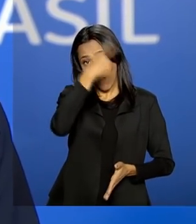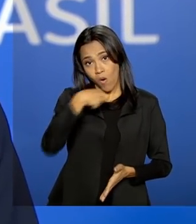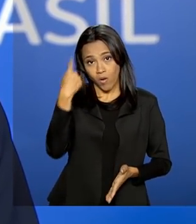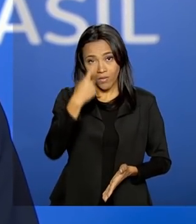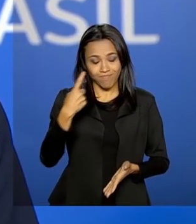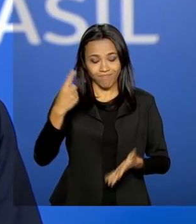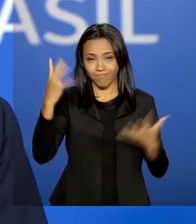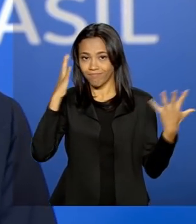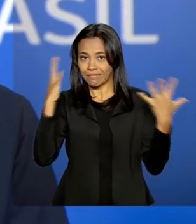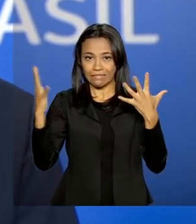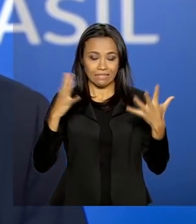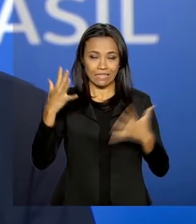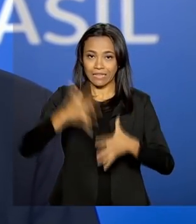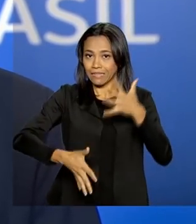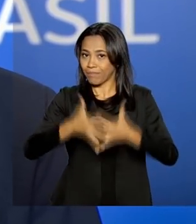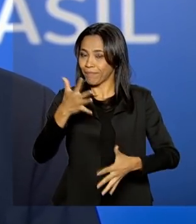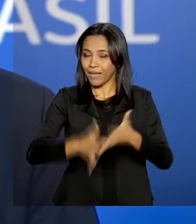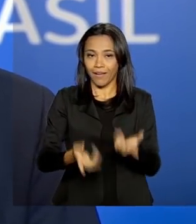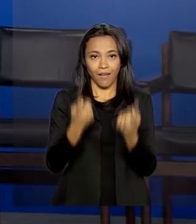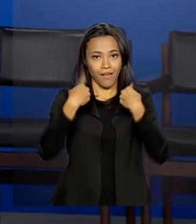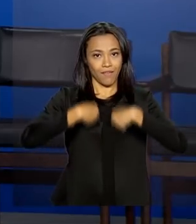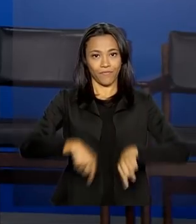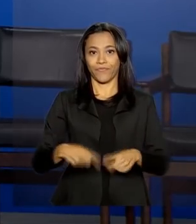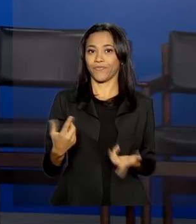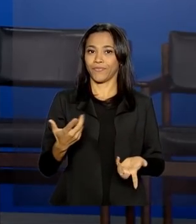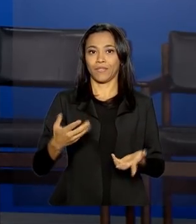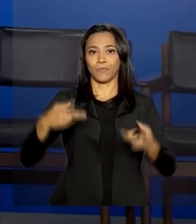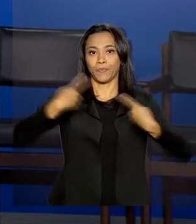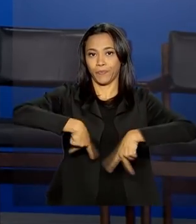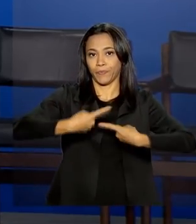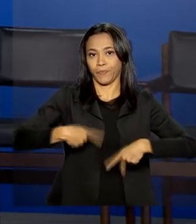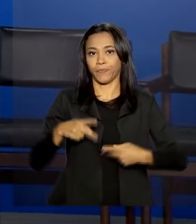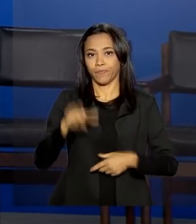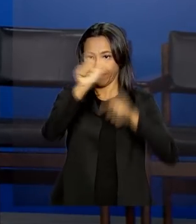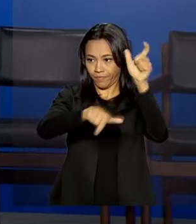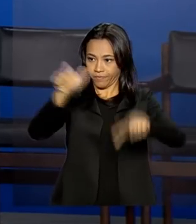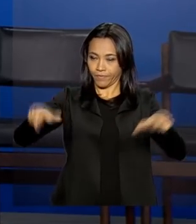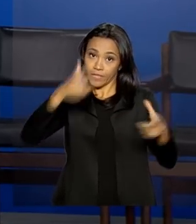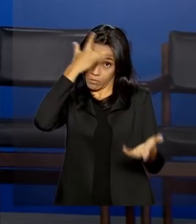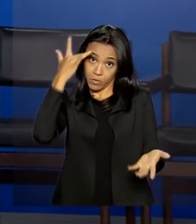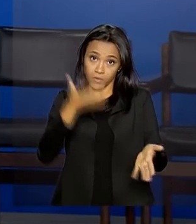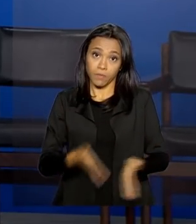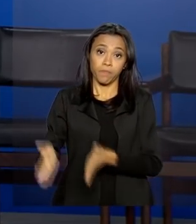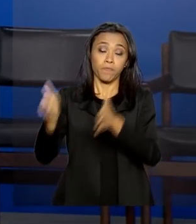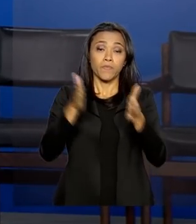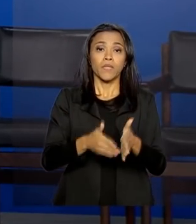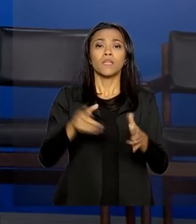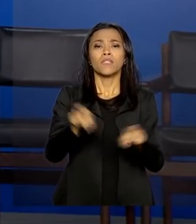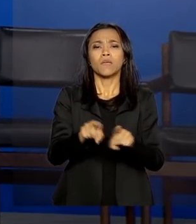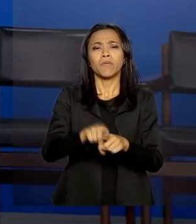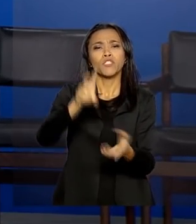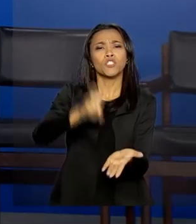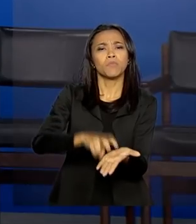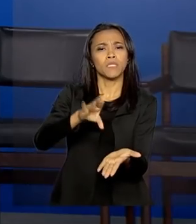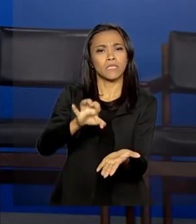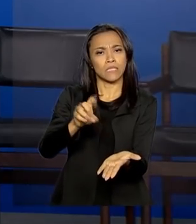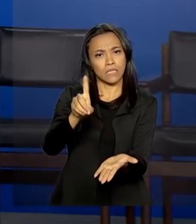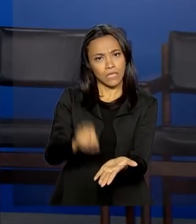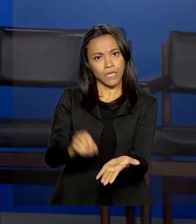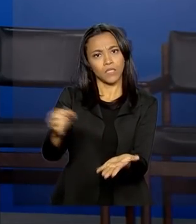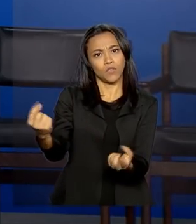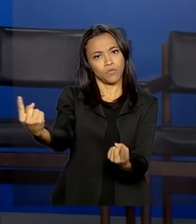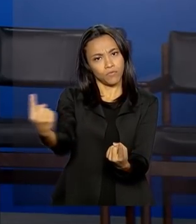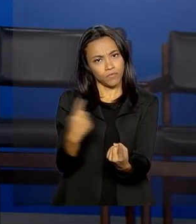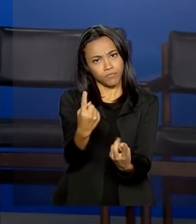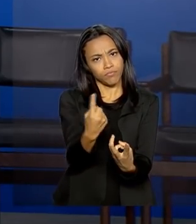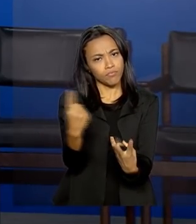com o relógio biológico das pessoas. E mais cedo, o presidente Jair Bolsonaro recebeu jornalistas aqui no